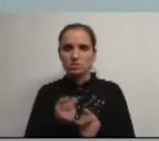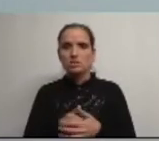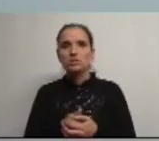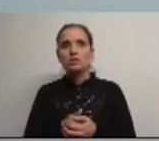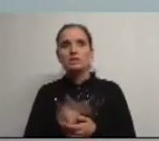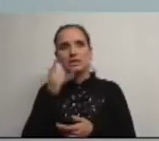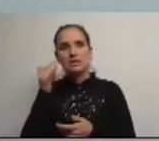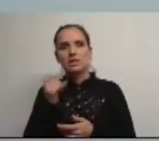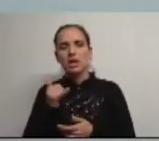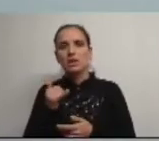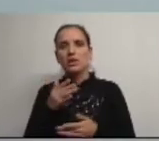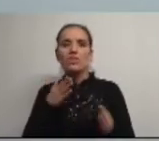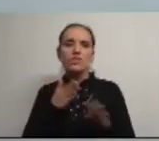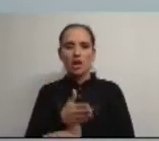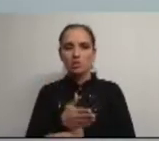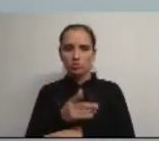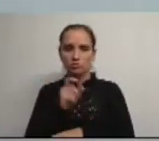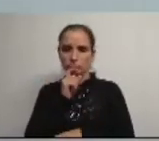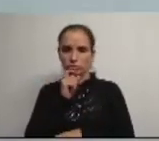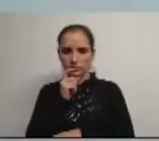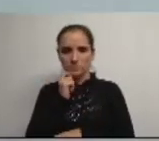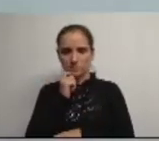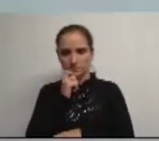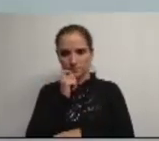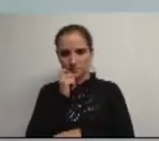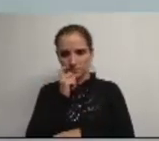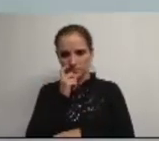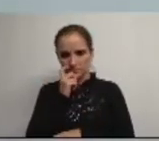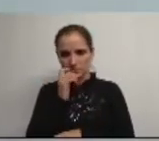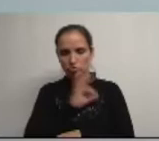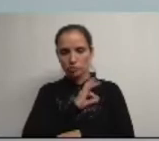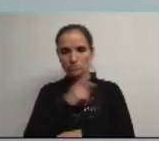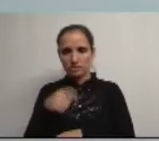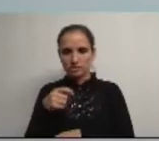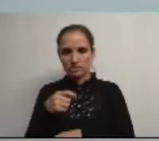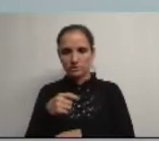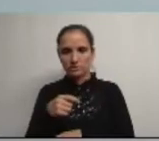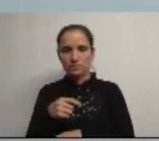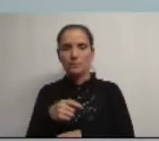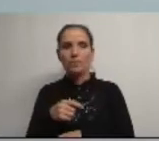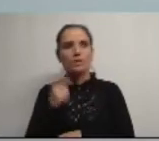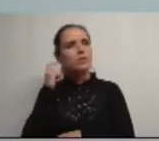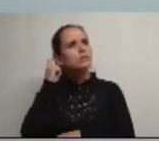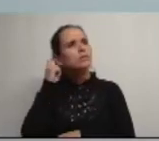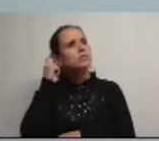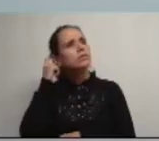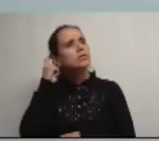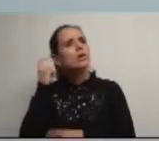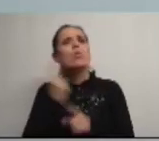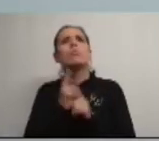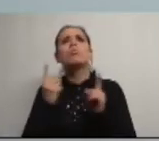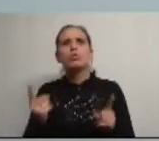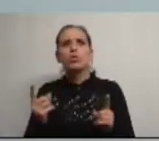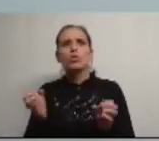tentar ser tão direto quanto me for possível senhor presidente da câmara por que motivo não